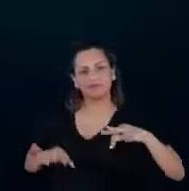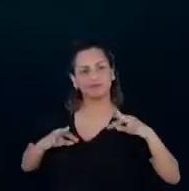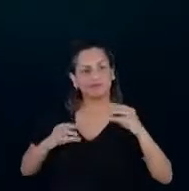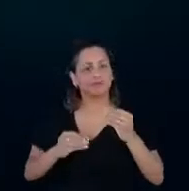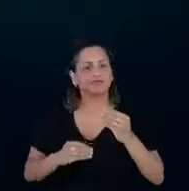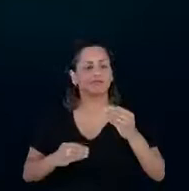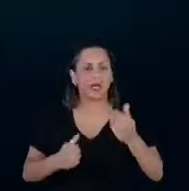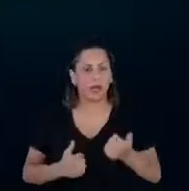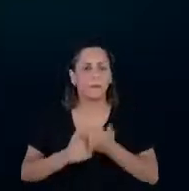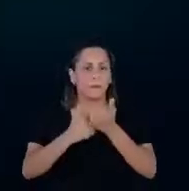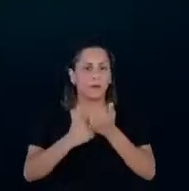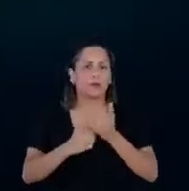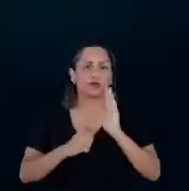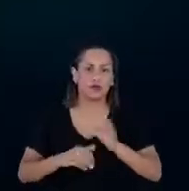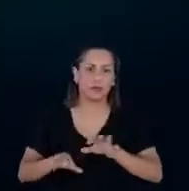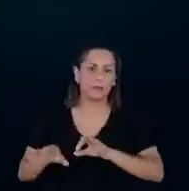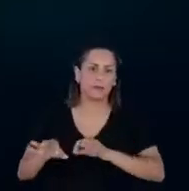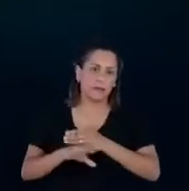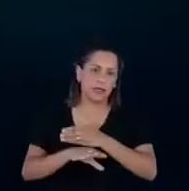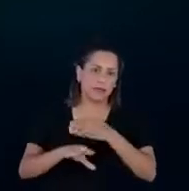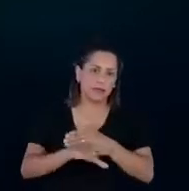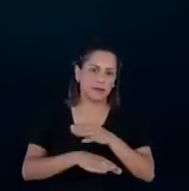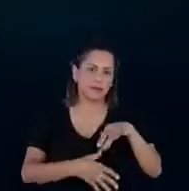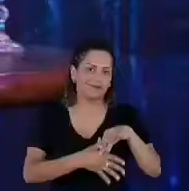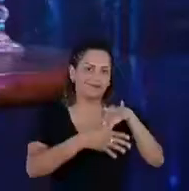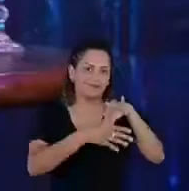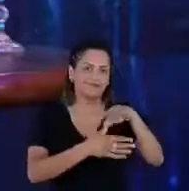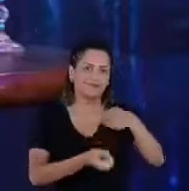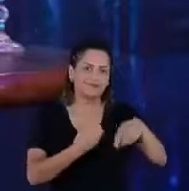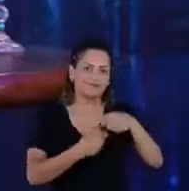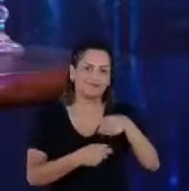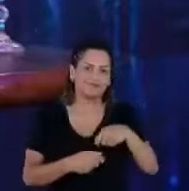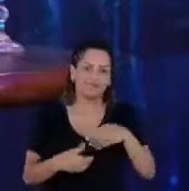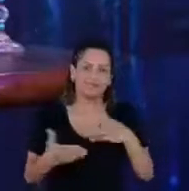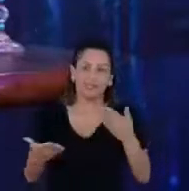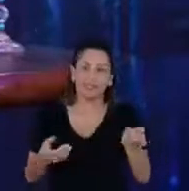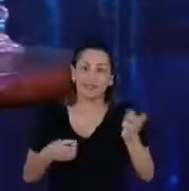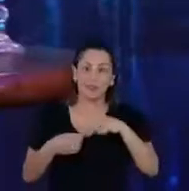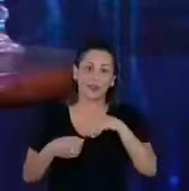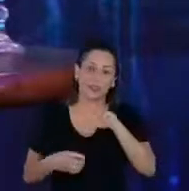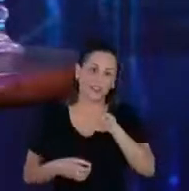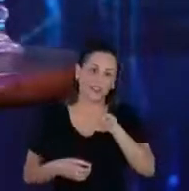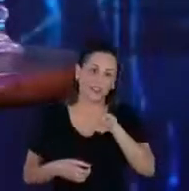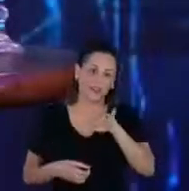participam dessa governança. Bem, era isso, devolvo aí para a Elvira, muito obrigado.